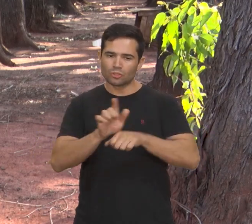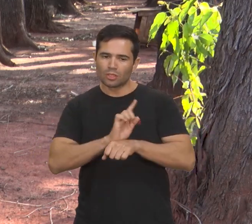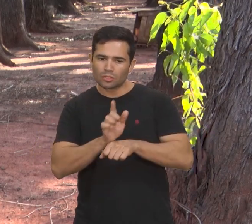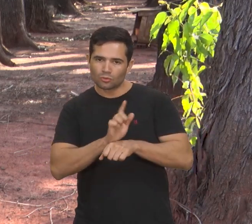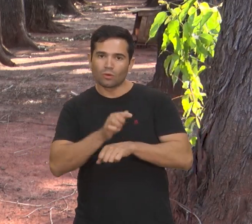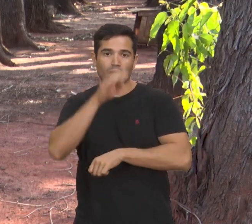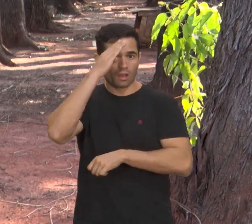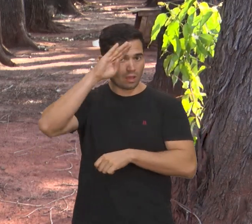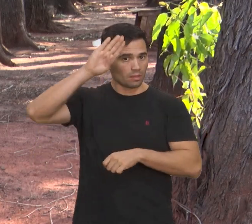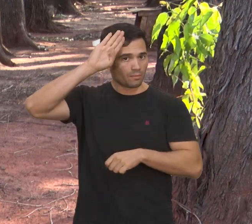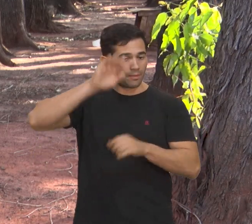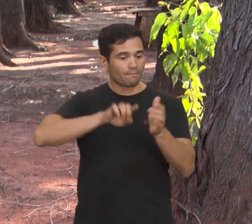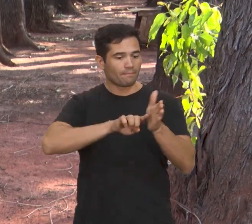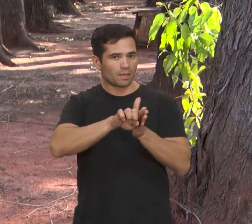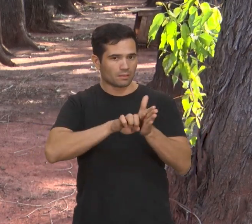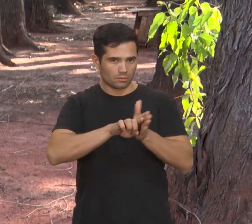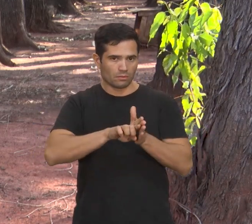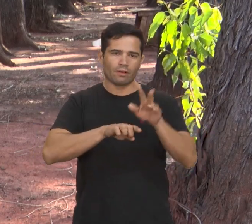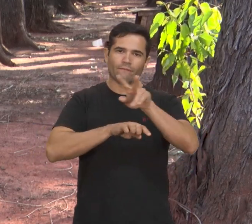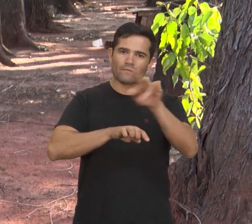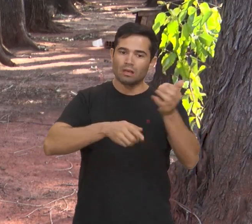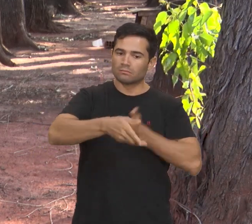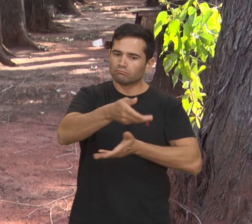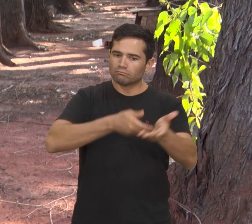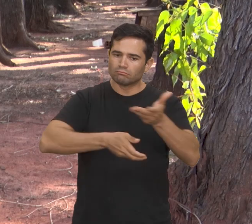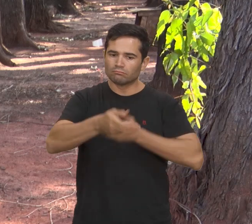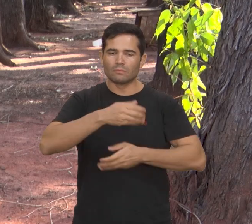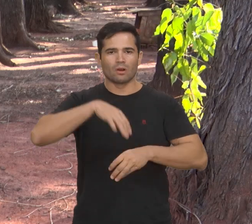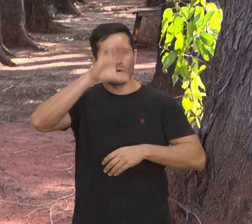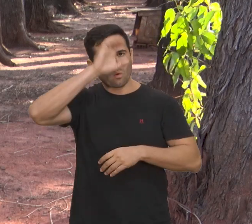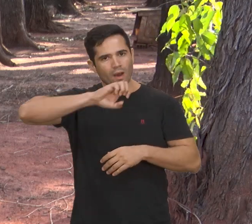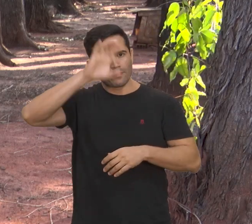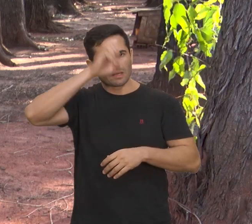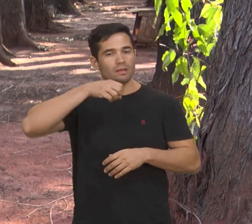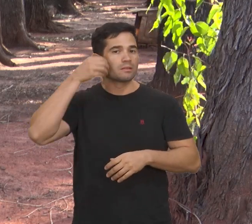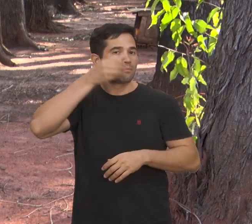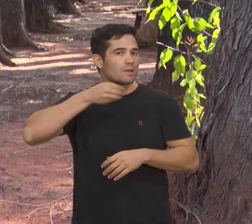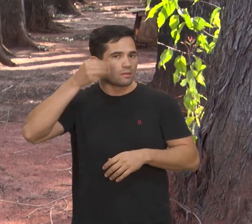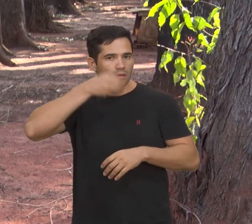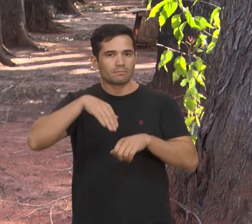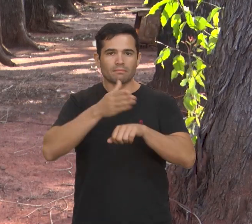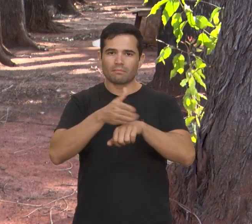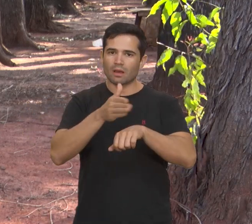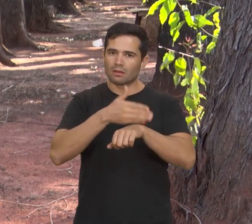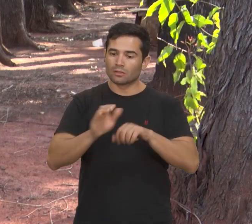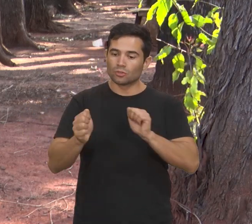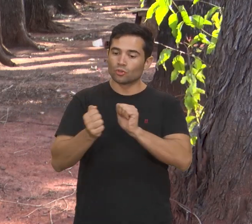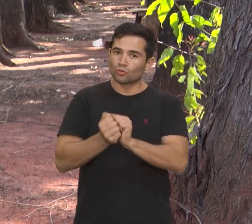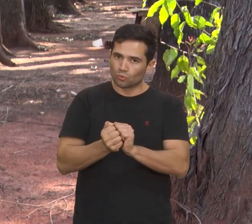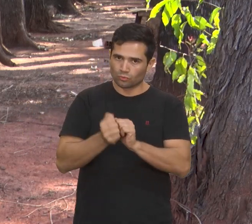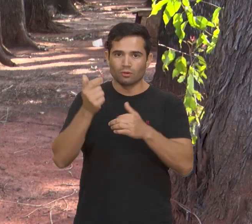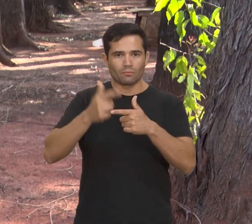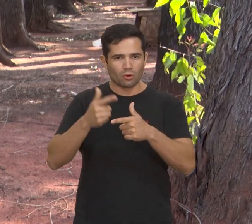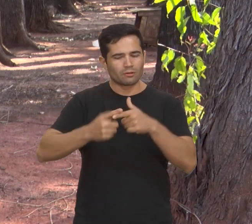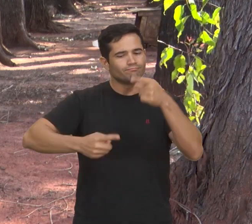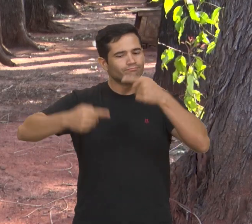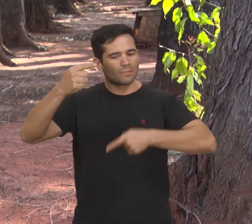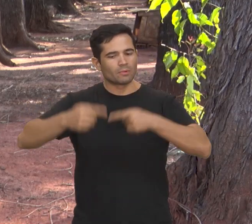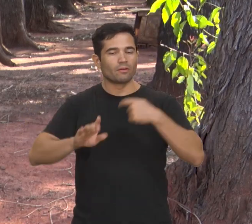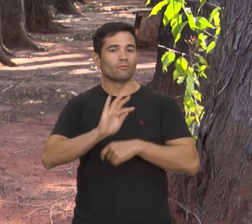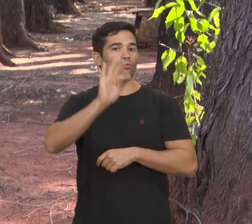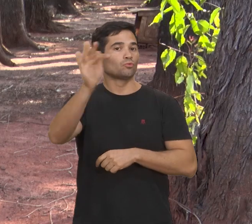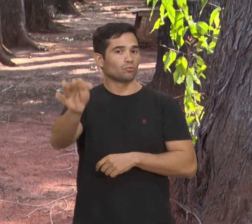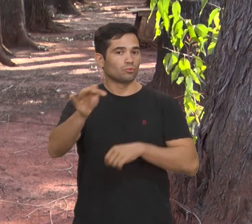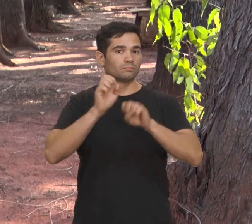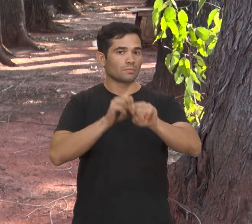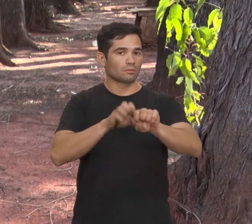gestores acadêmicos e pesquisadores vão compartilhar conhecimentos, experiências e práticas juntos para debater o